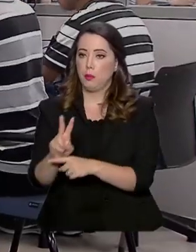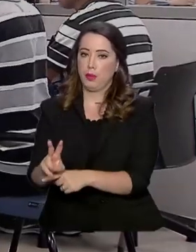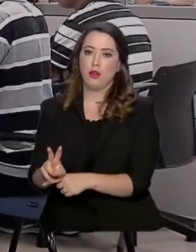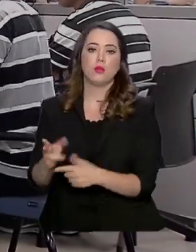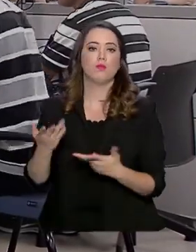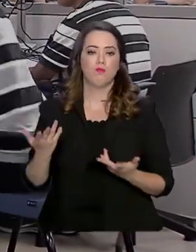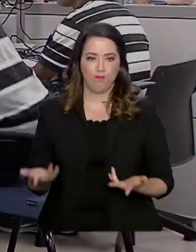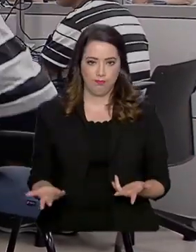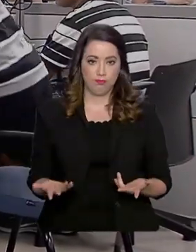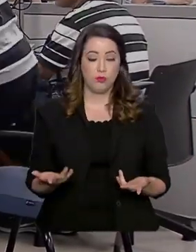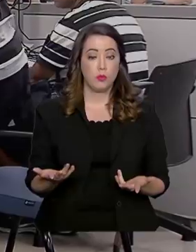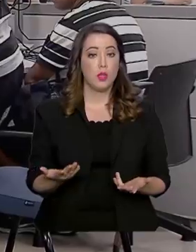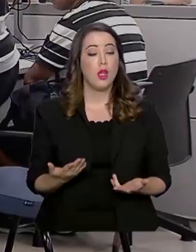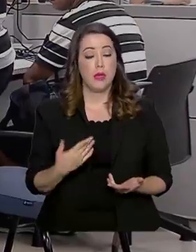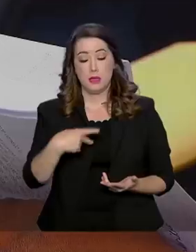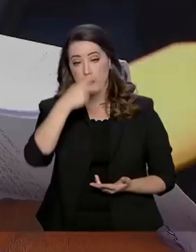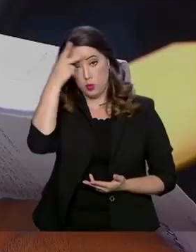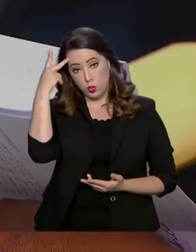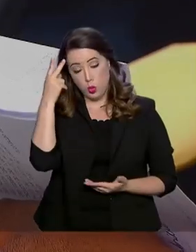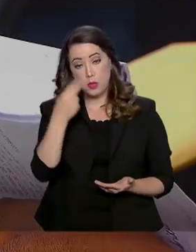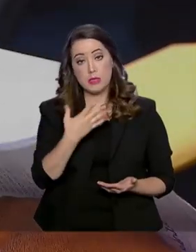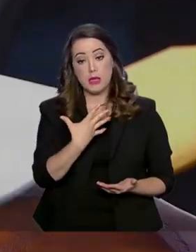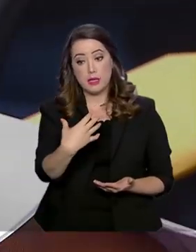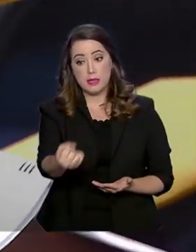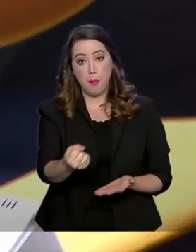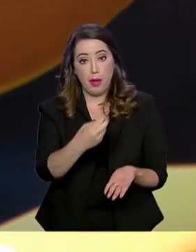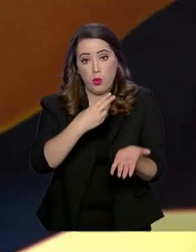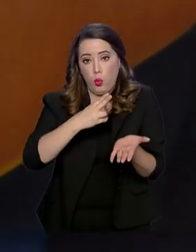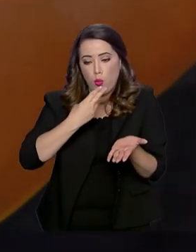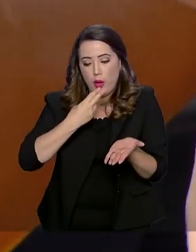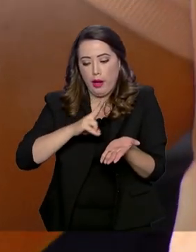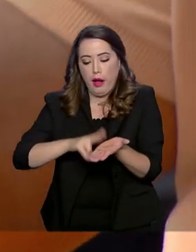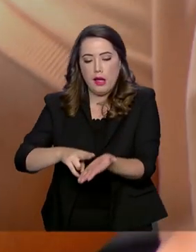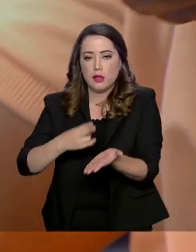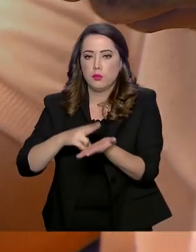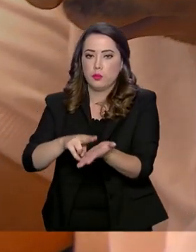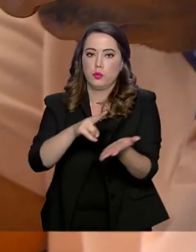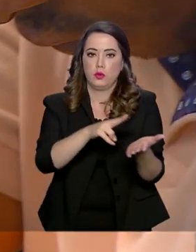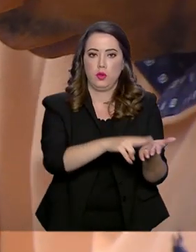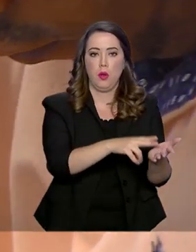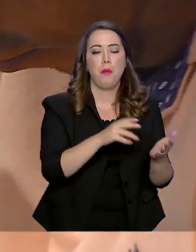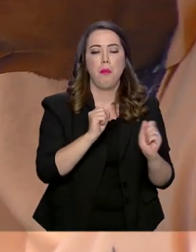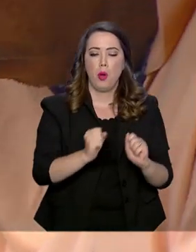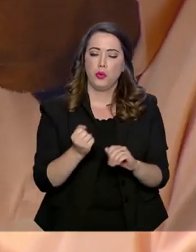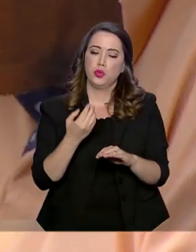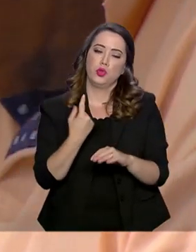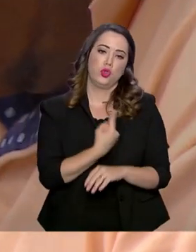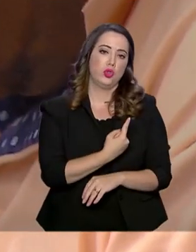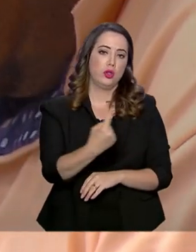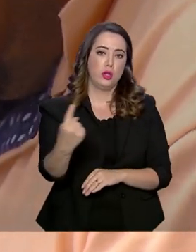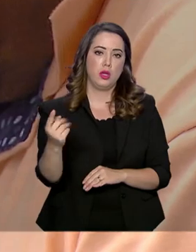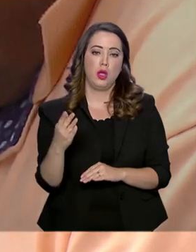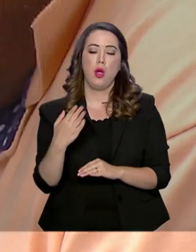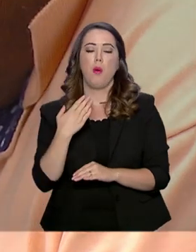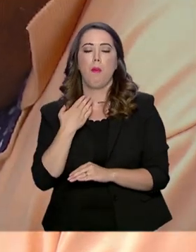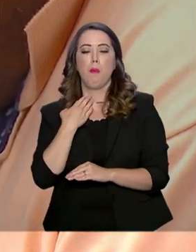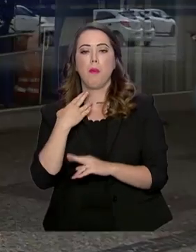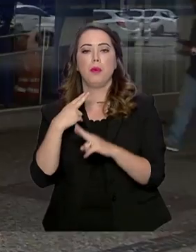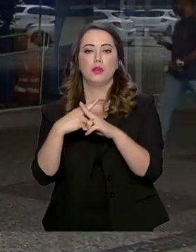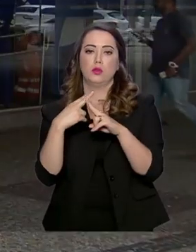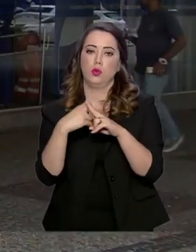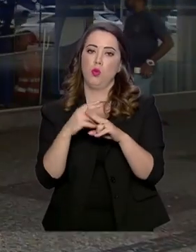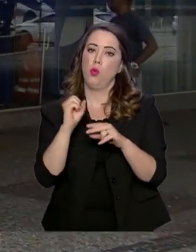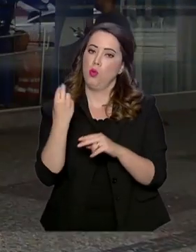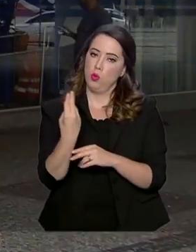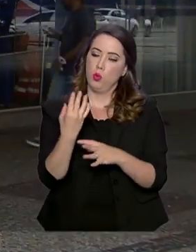Os clientes que receberam a carta convite da Caixa vão poder ser atendidos nas agências do banco ou em determinadas varas da Justiça Federal.